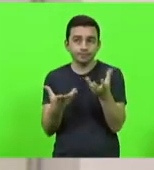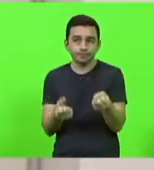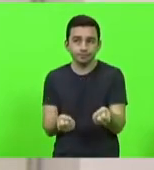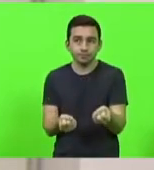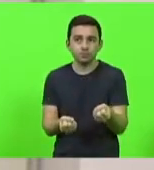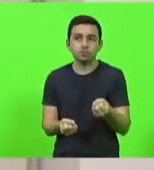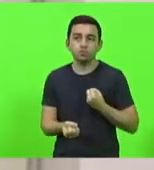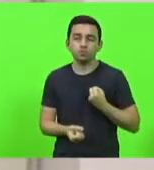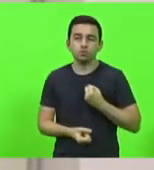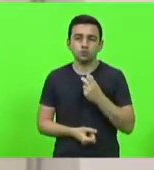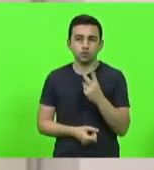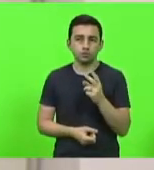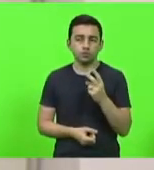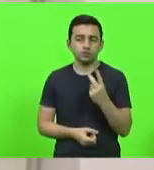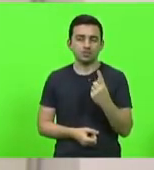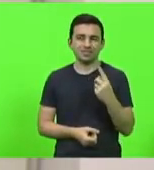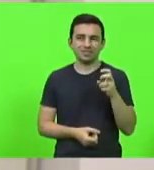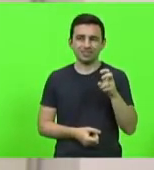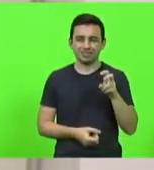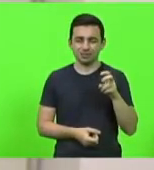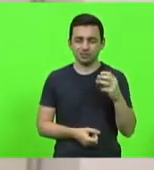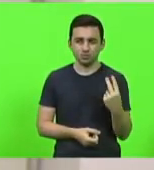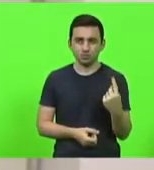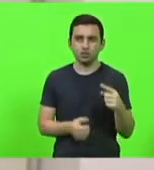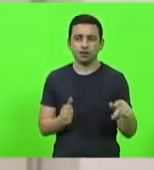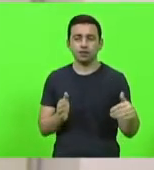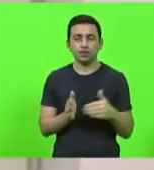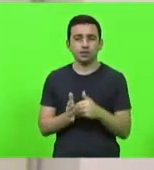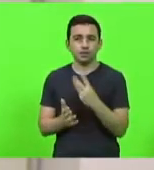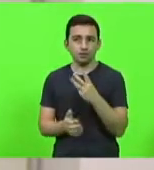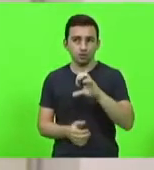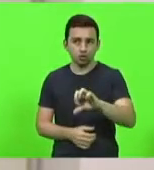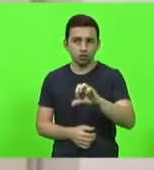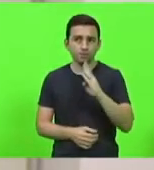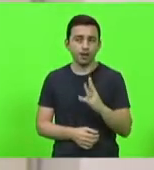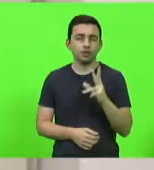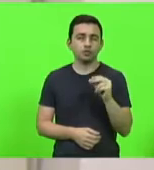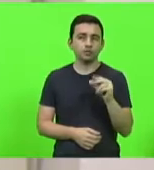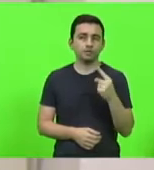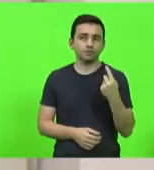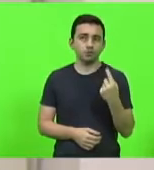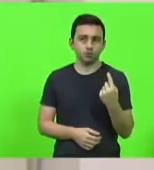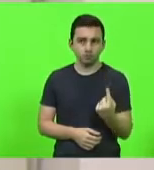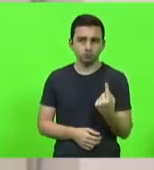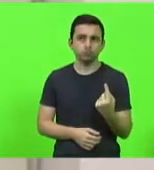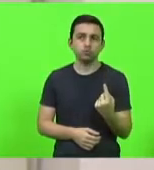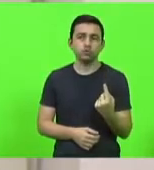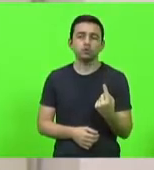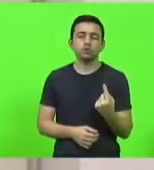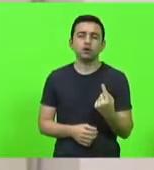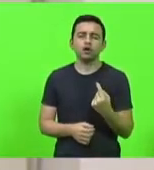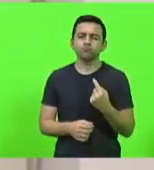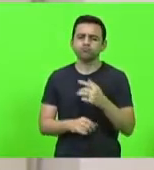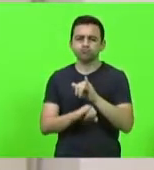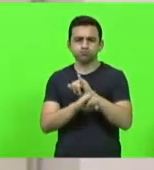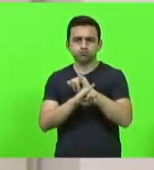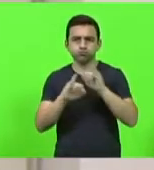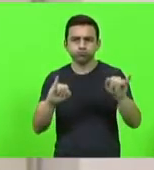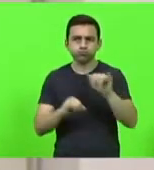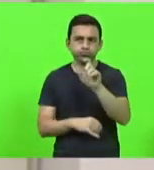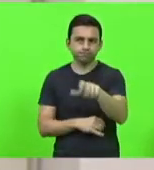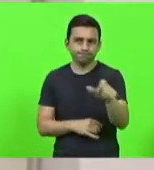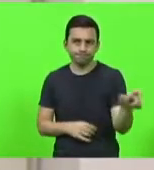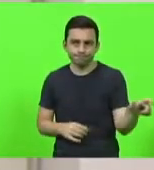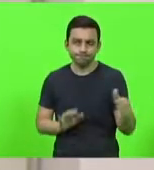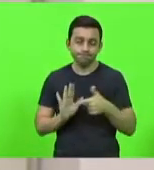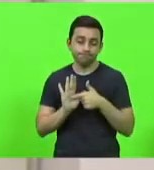2131 a 2139 barra 2021 e comunicou que encaminhará os destinatários